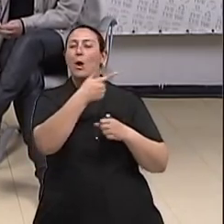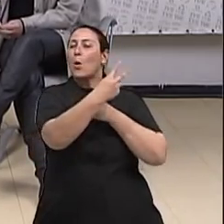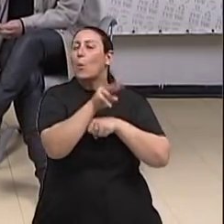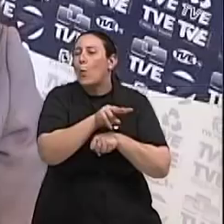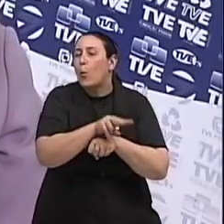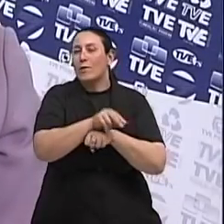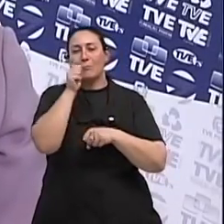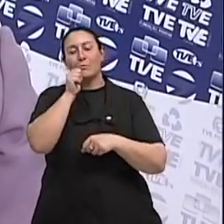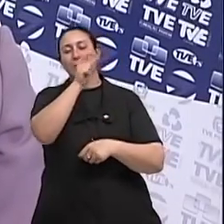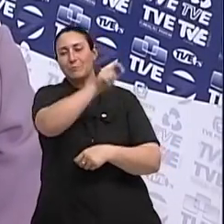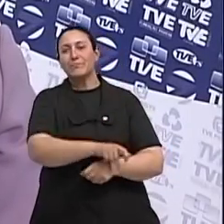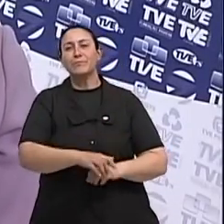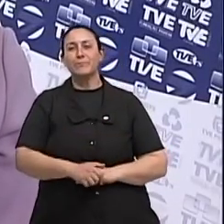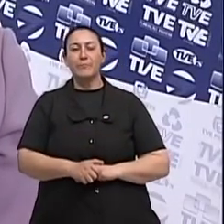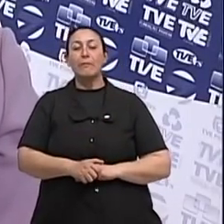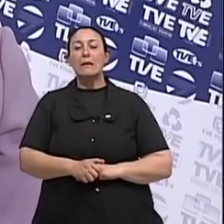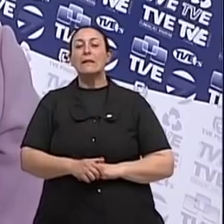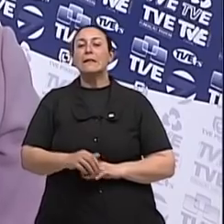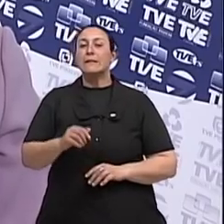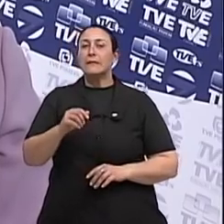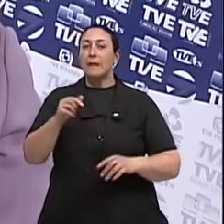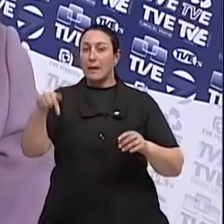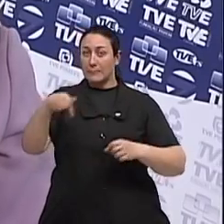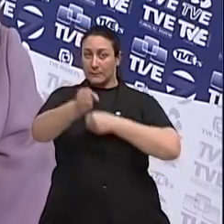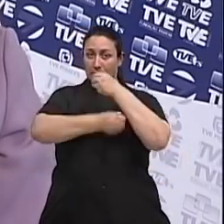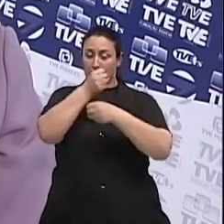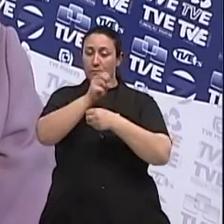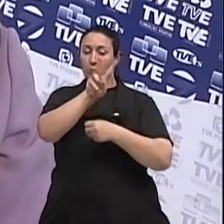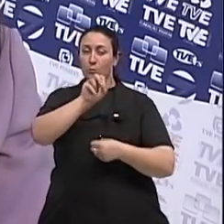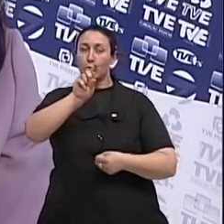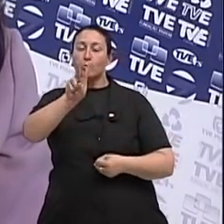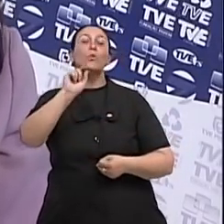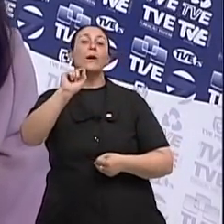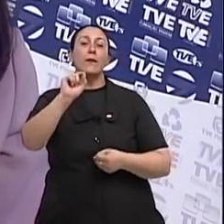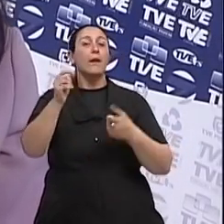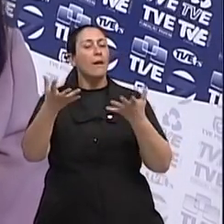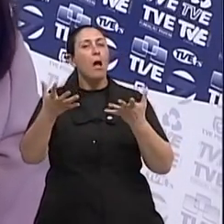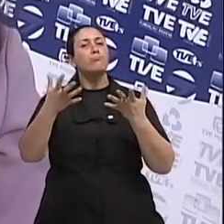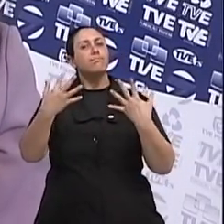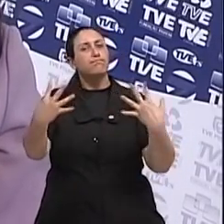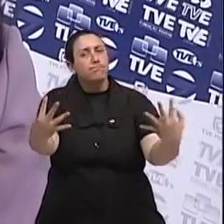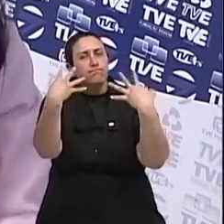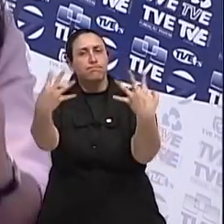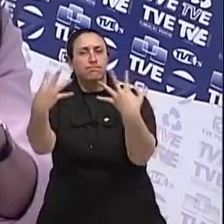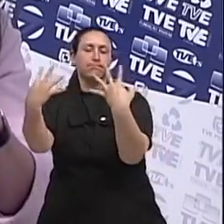da gente. Esse ano a nossa grande batalha é chamar para